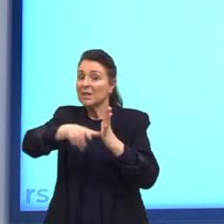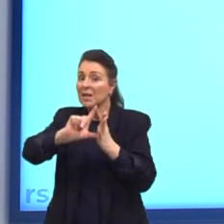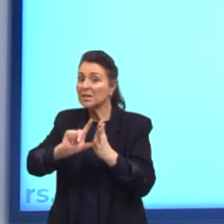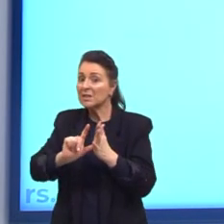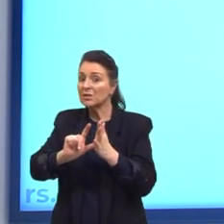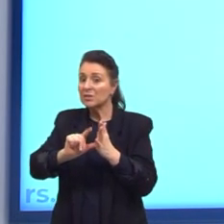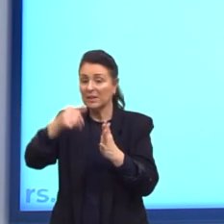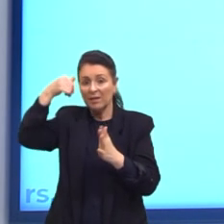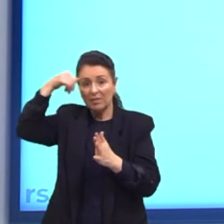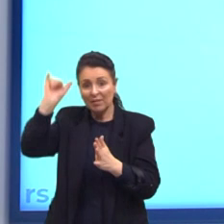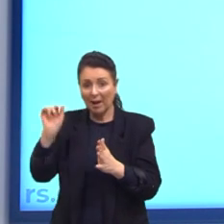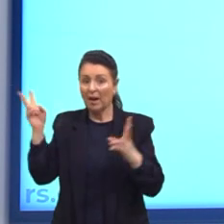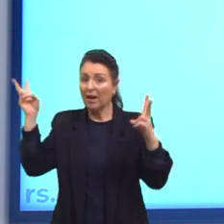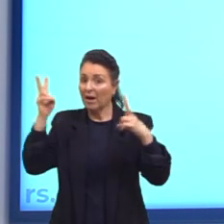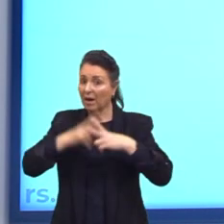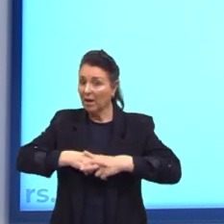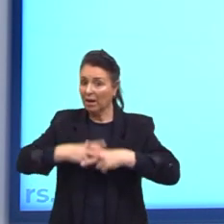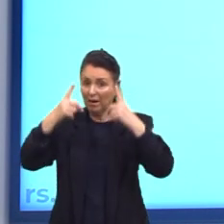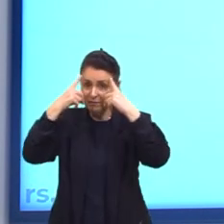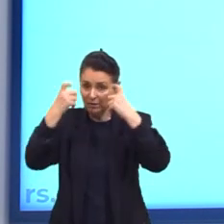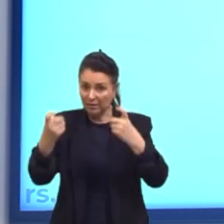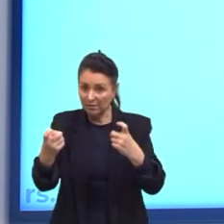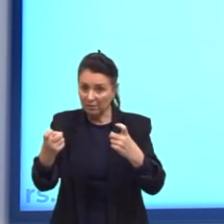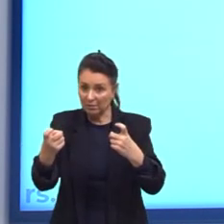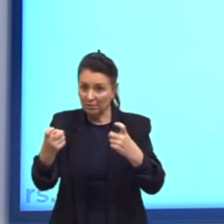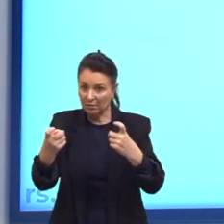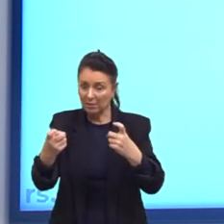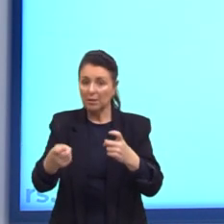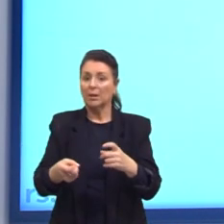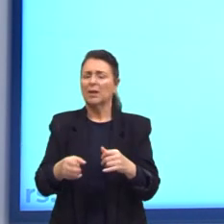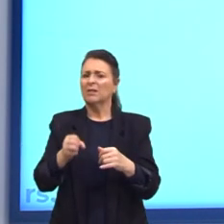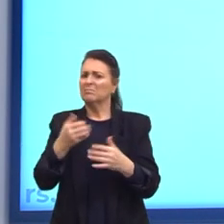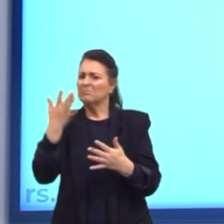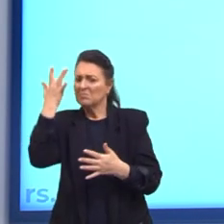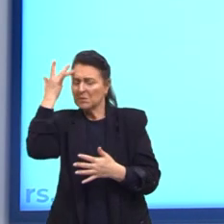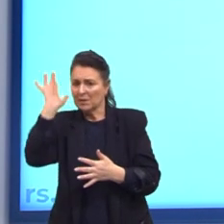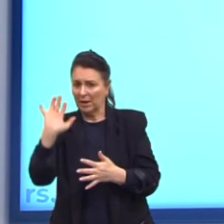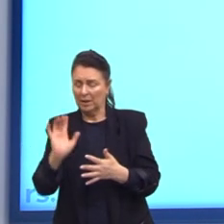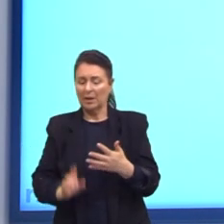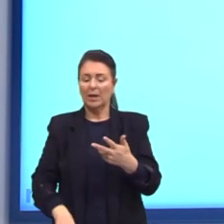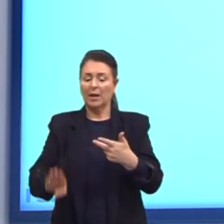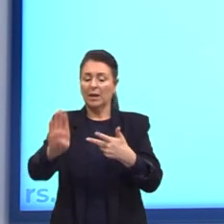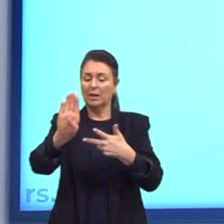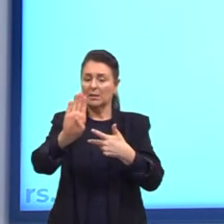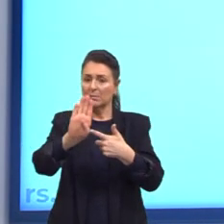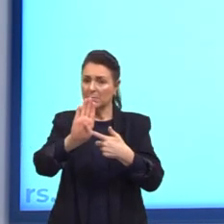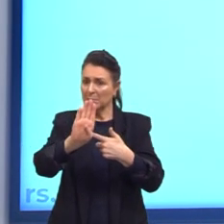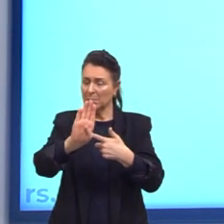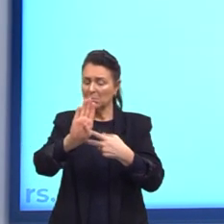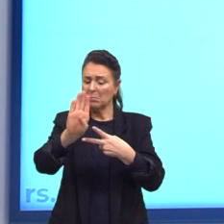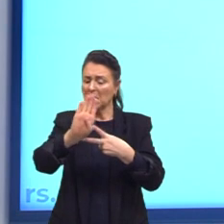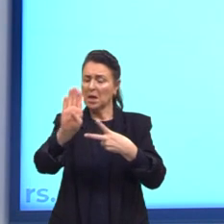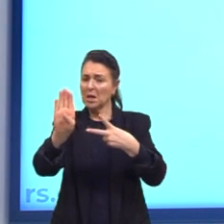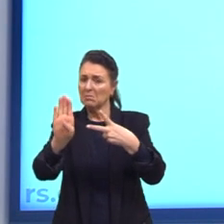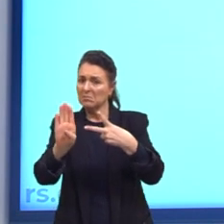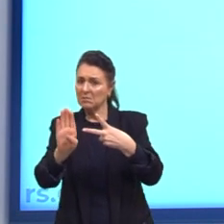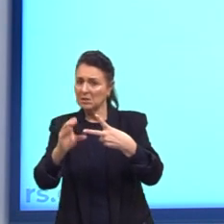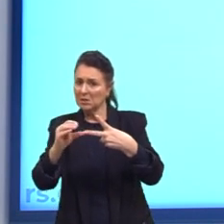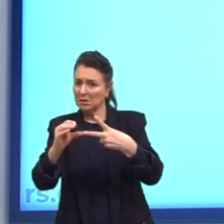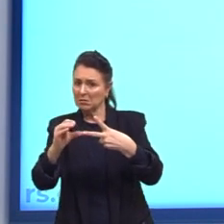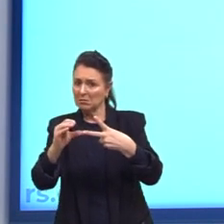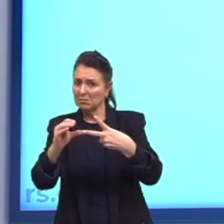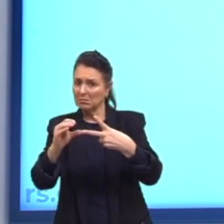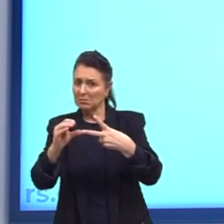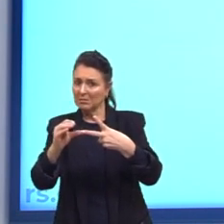Será que é com a autoridade que ele está dialogando? A gente ficaria ali entre a letra B e a letra C, né? A nossa resposta